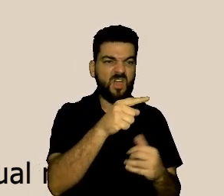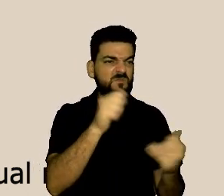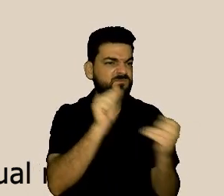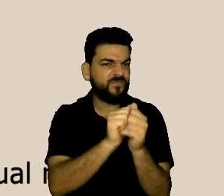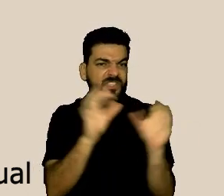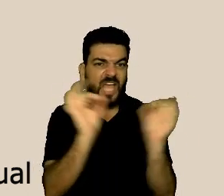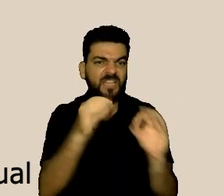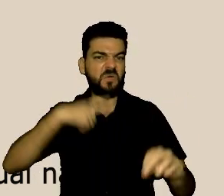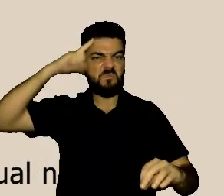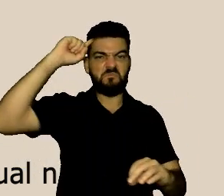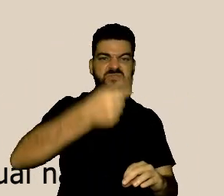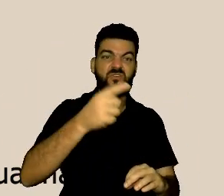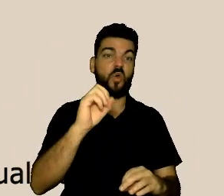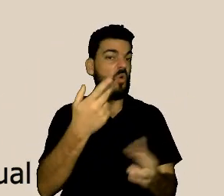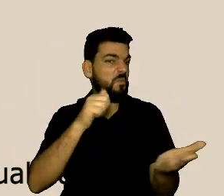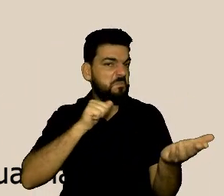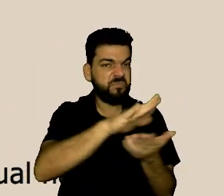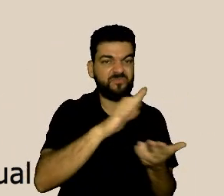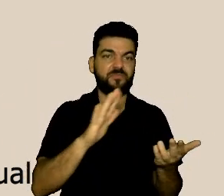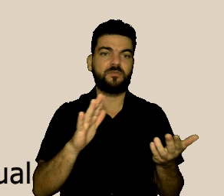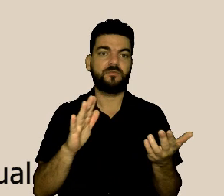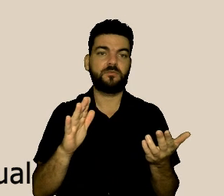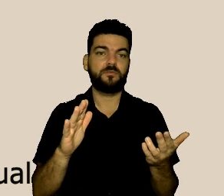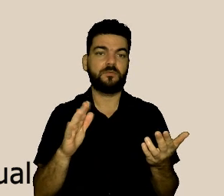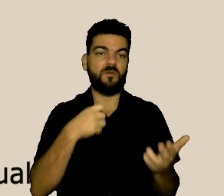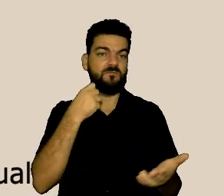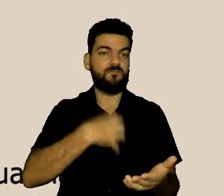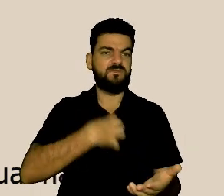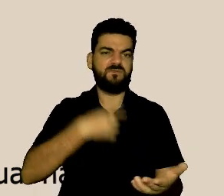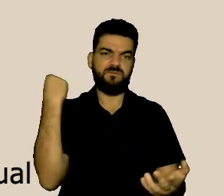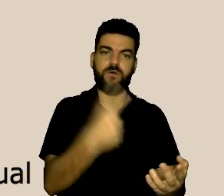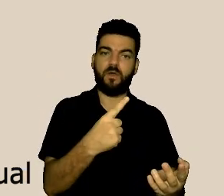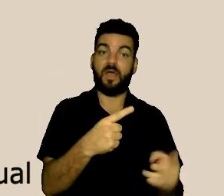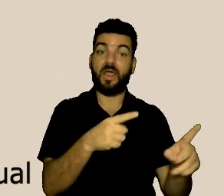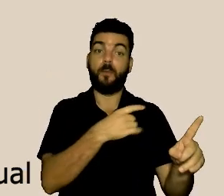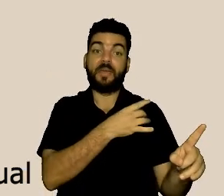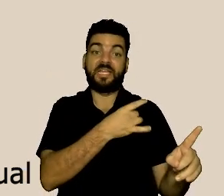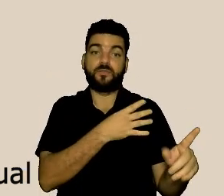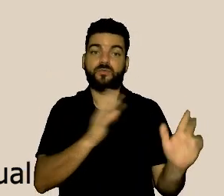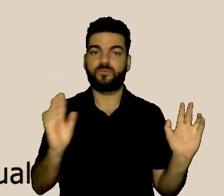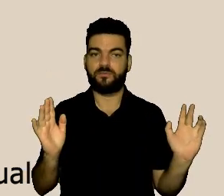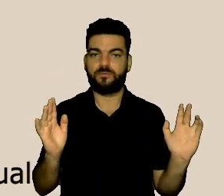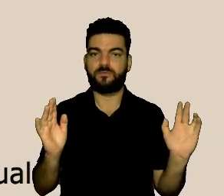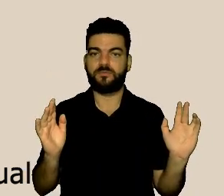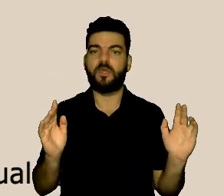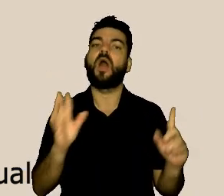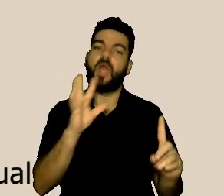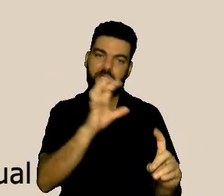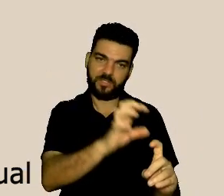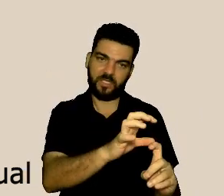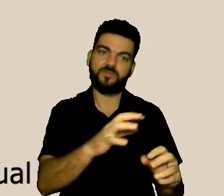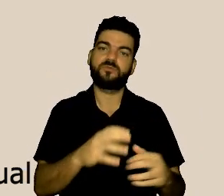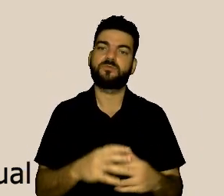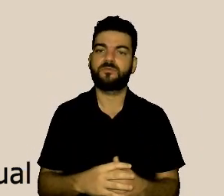para que aquela pessoa possa ceder ao seu assédio. Próximo.